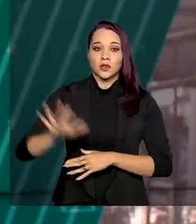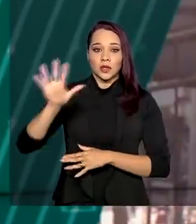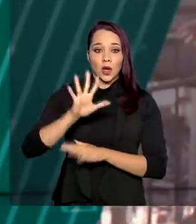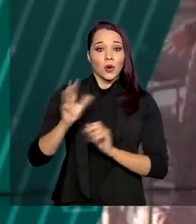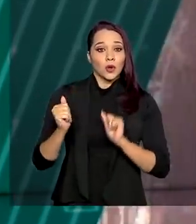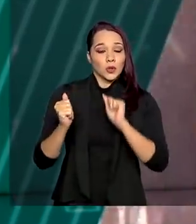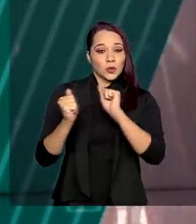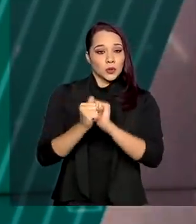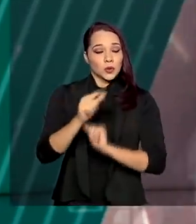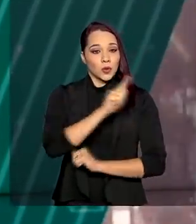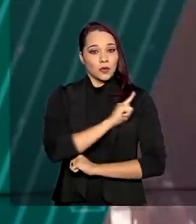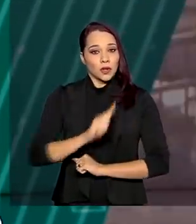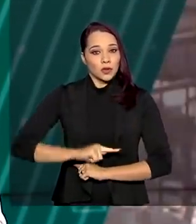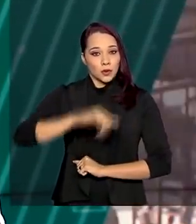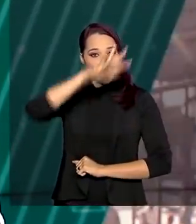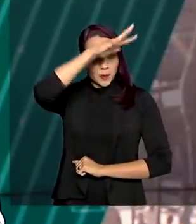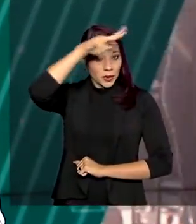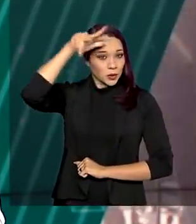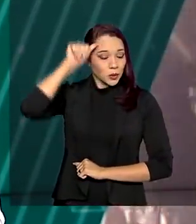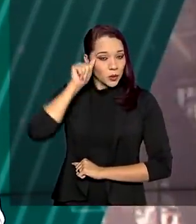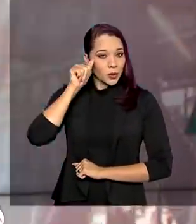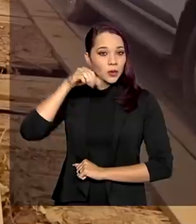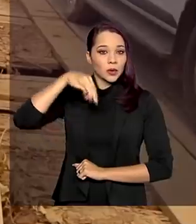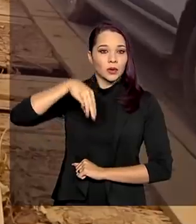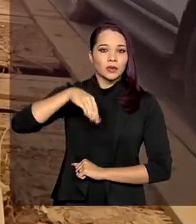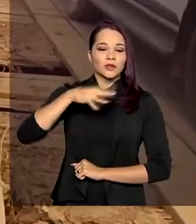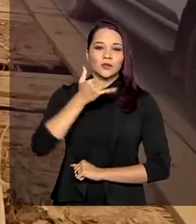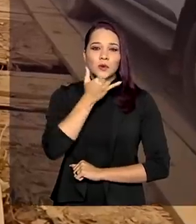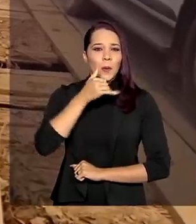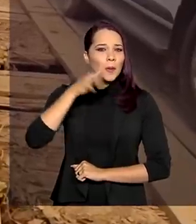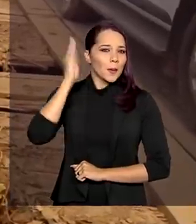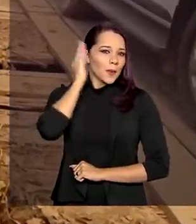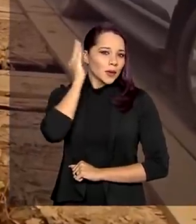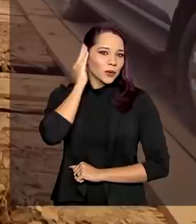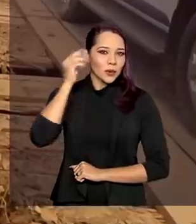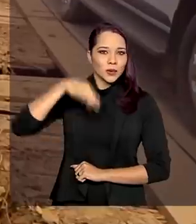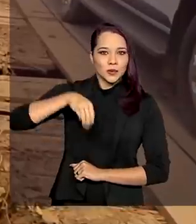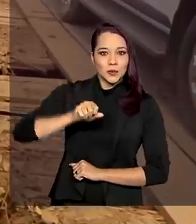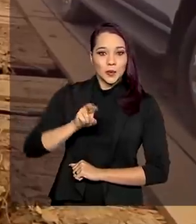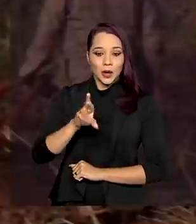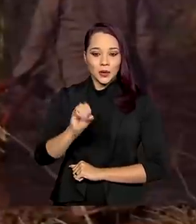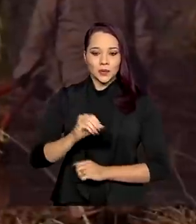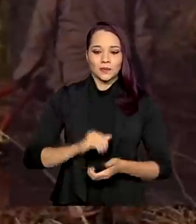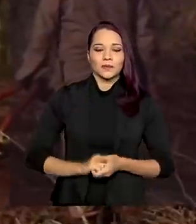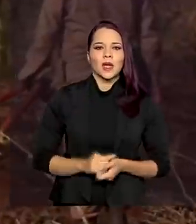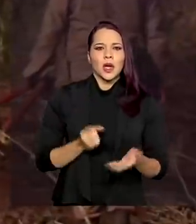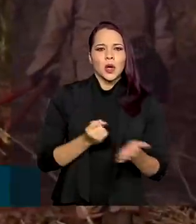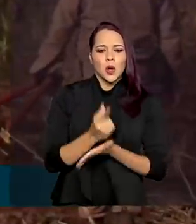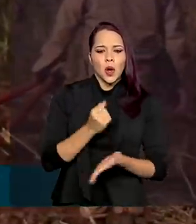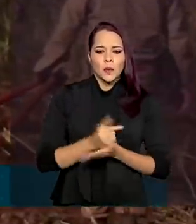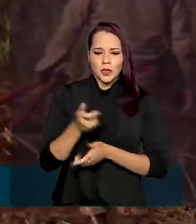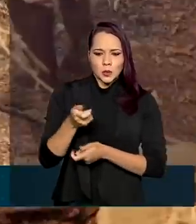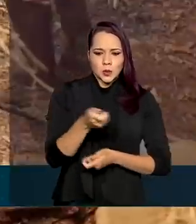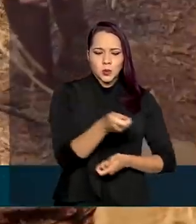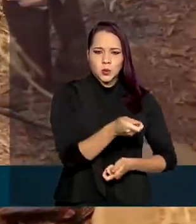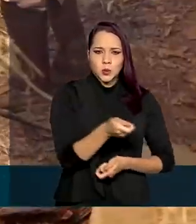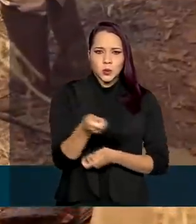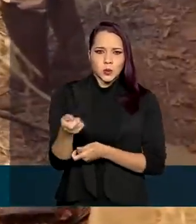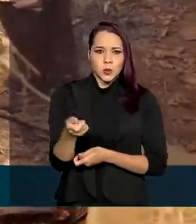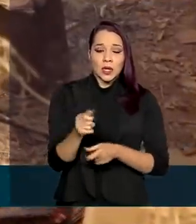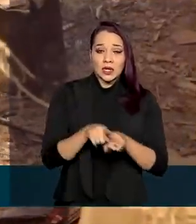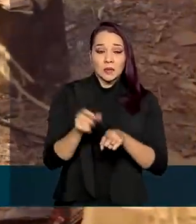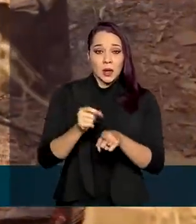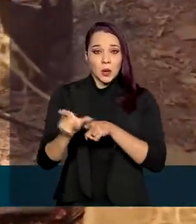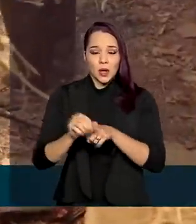reuniu com o governador de Mato Grosso, Mauro Mendes. Da compra de assoprador, mangueira e motobomba até o